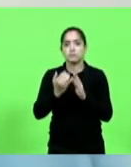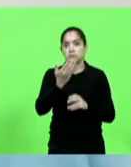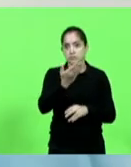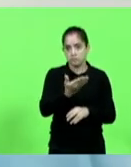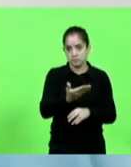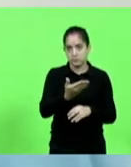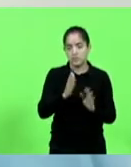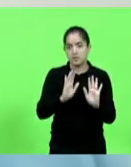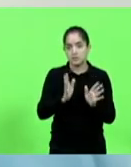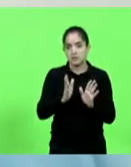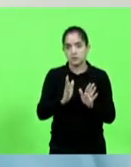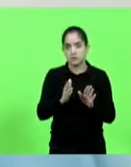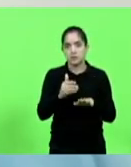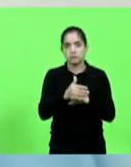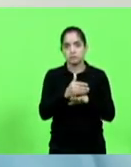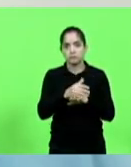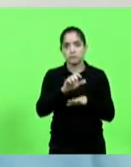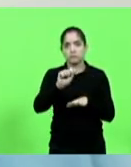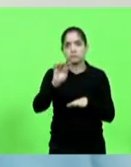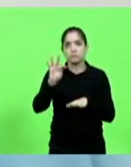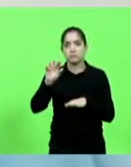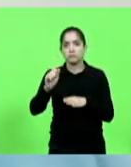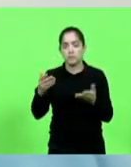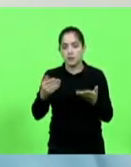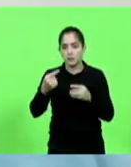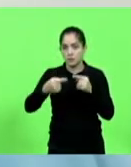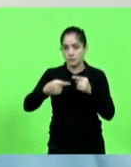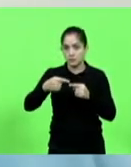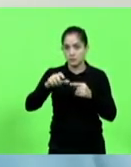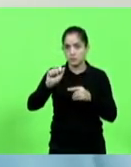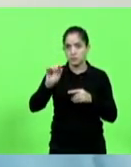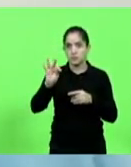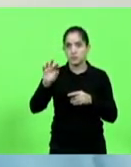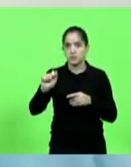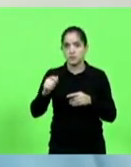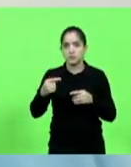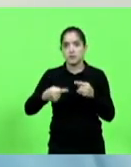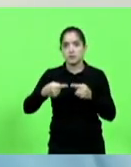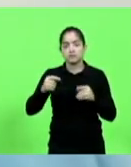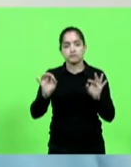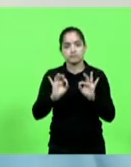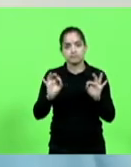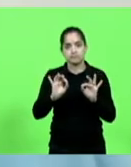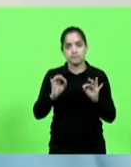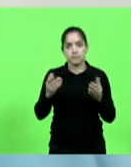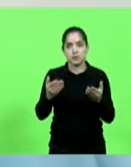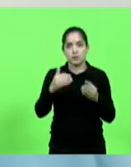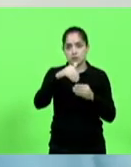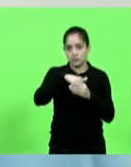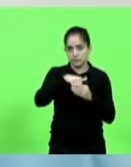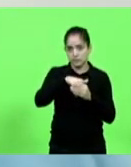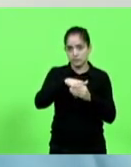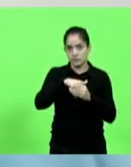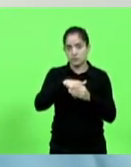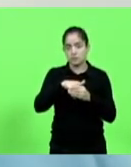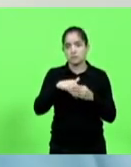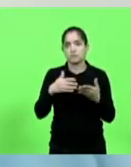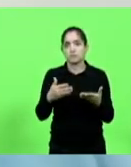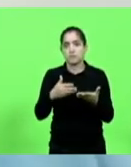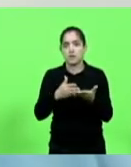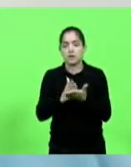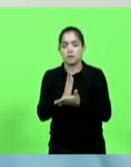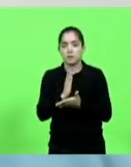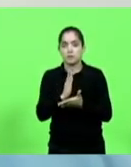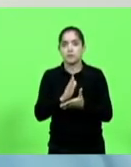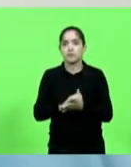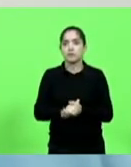tiveram acesso à ata, coloco em discussão, não havendo quem queira discutir, em deliberação, aprovada a